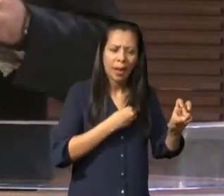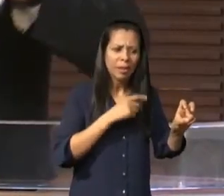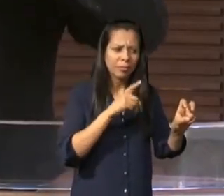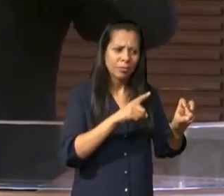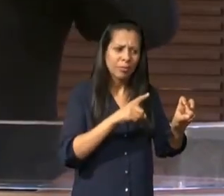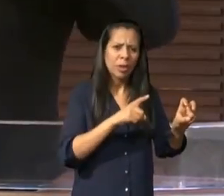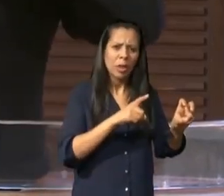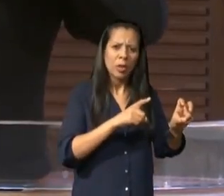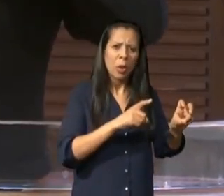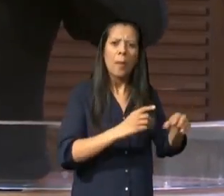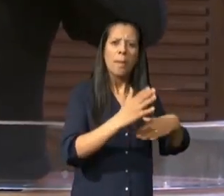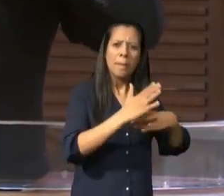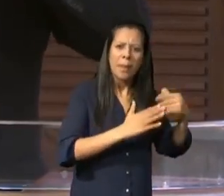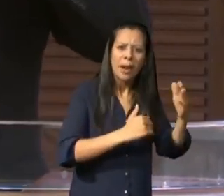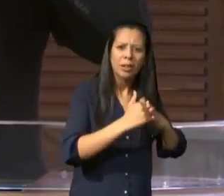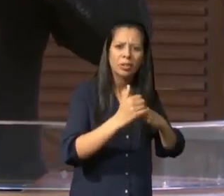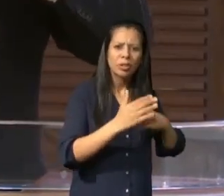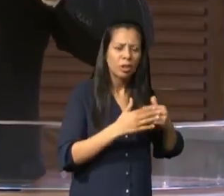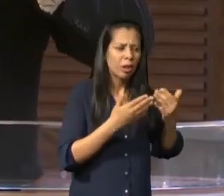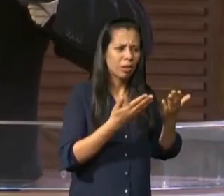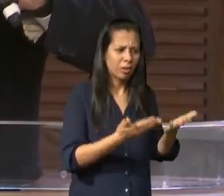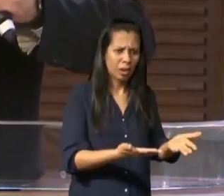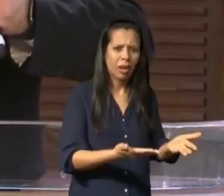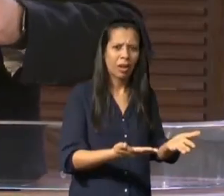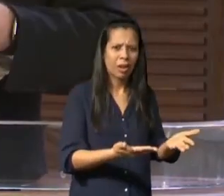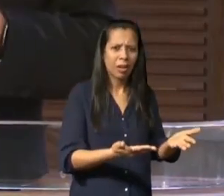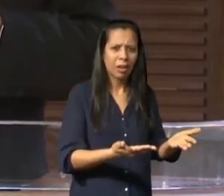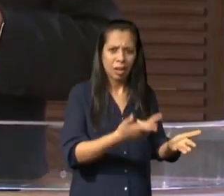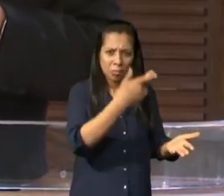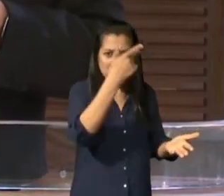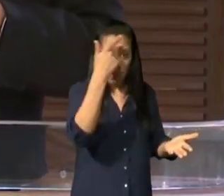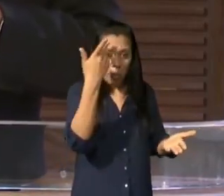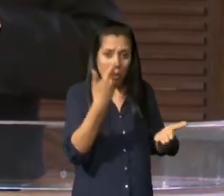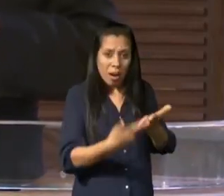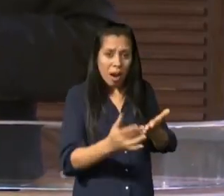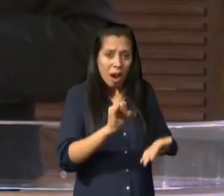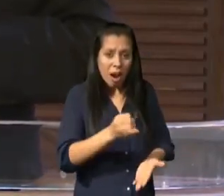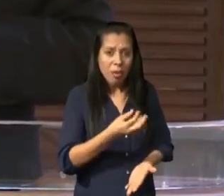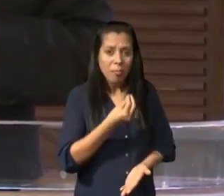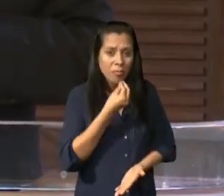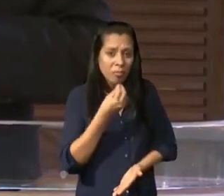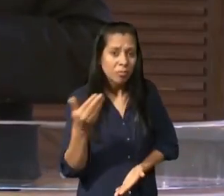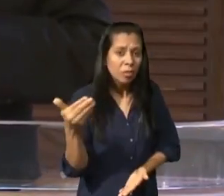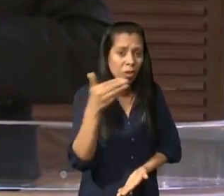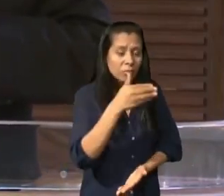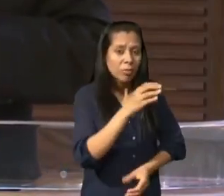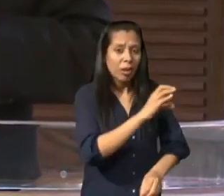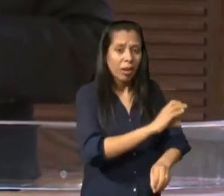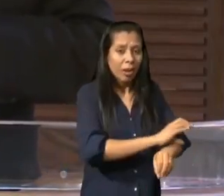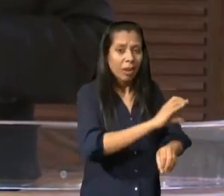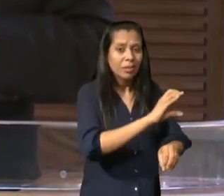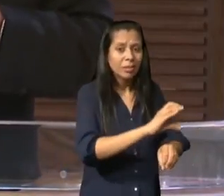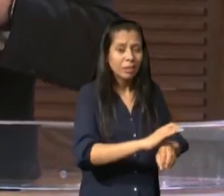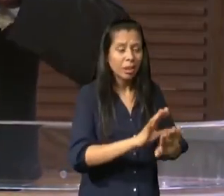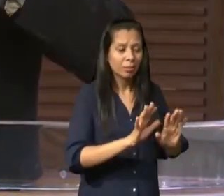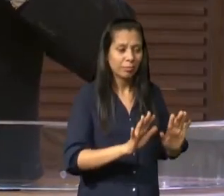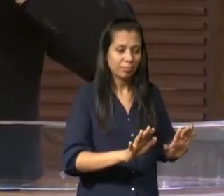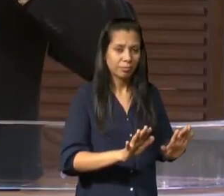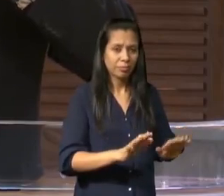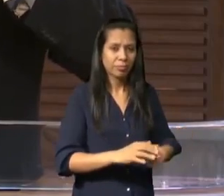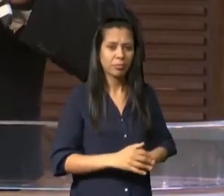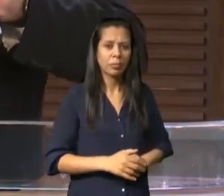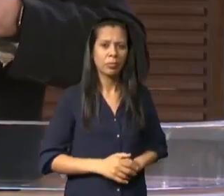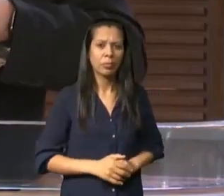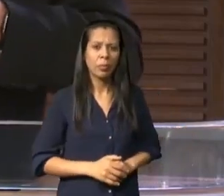cinco atos que tiraram as pessoas e entrarem na terra prometida essas coisas lhe sobrevieram como